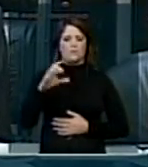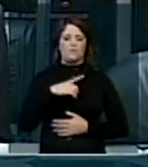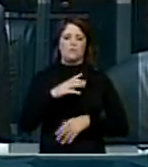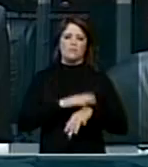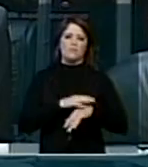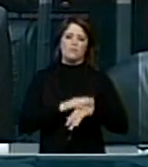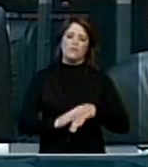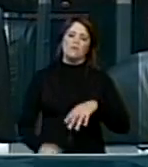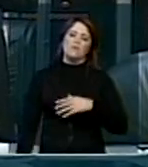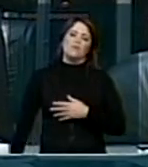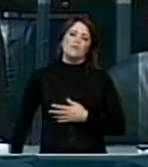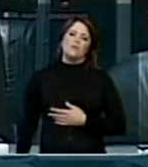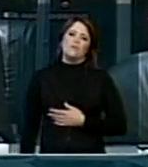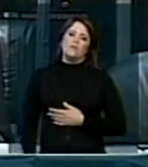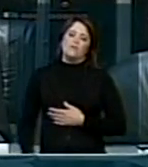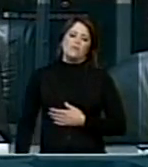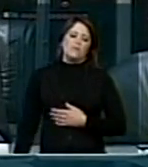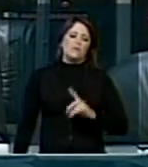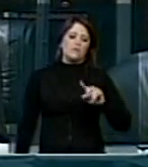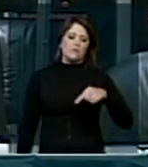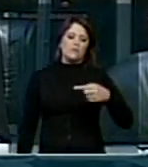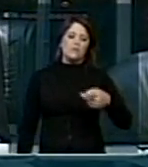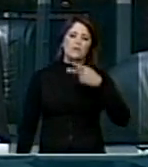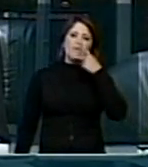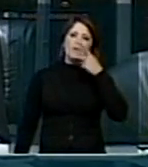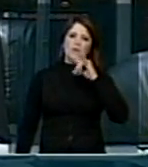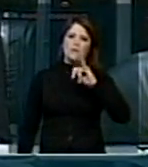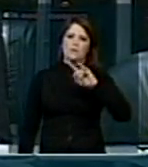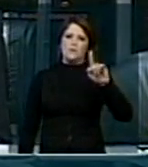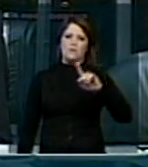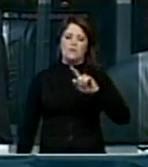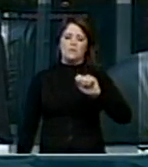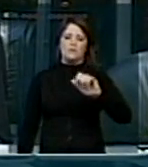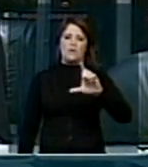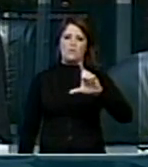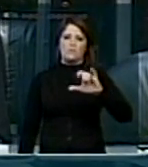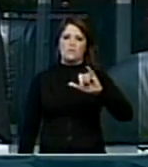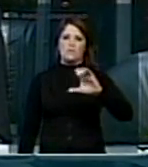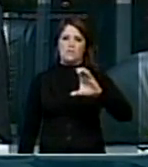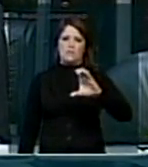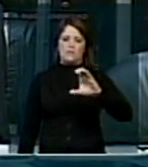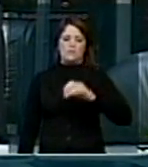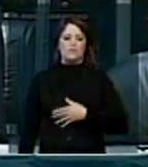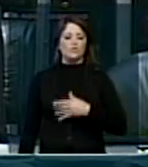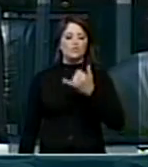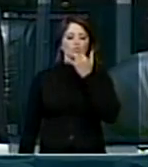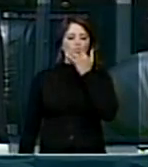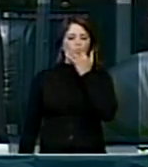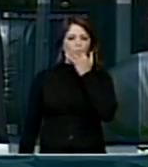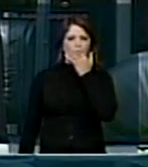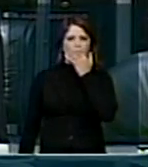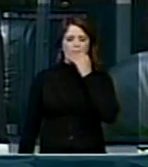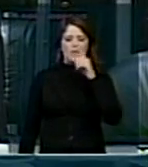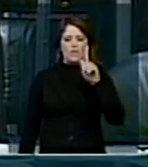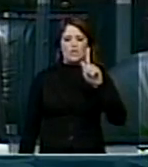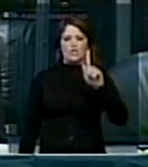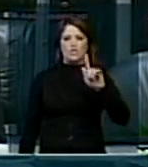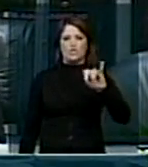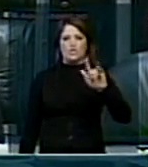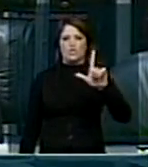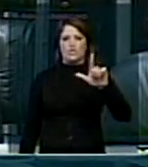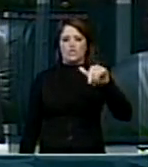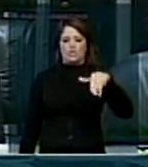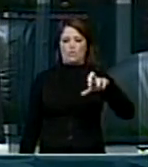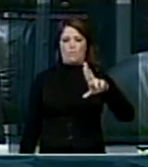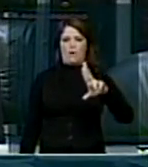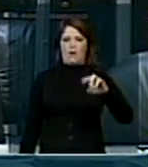excelência tem a palavra, depois, exalci, depois, não, depois Gilmar Machado, depois